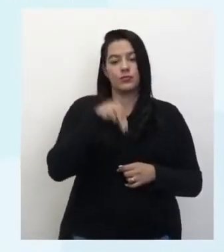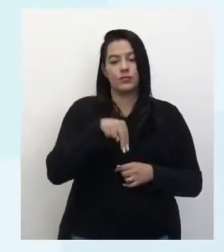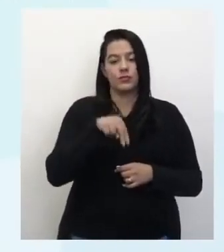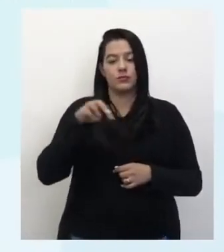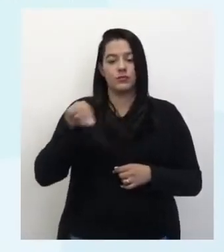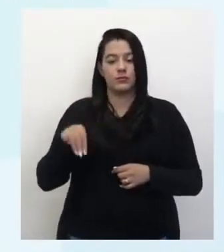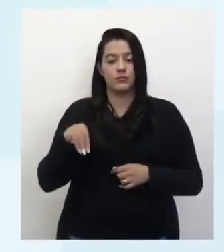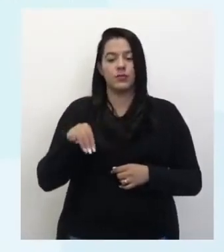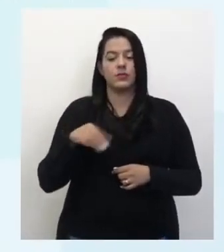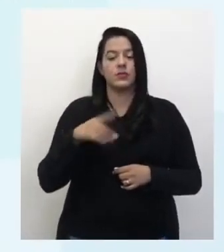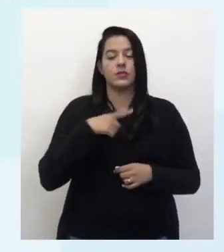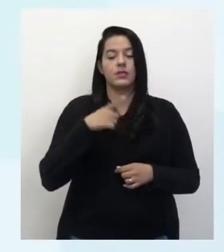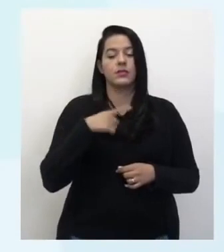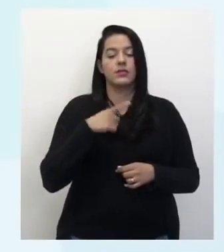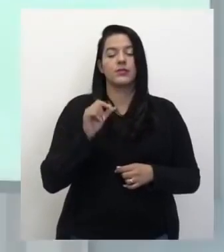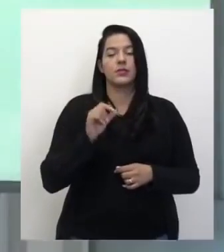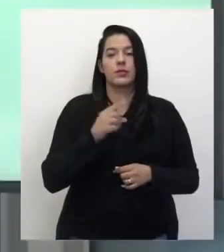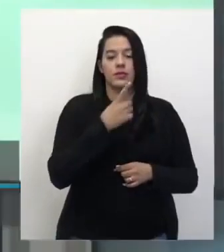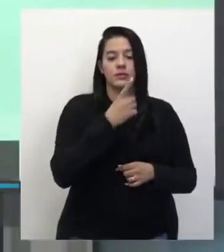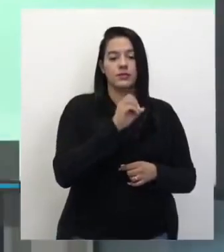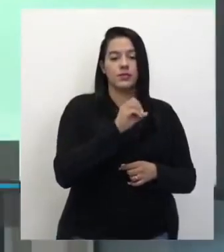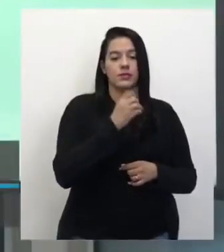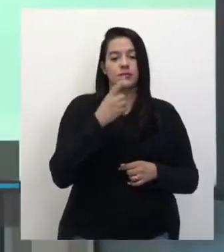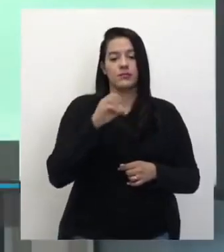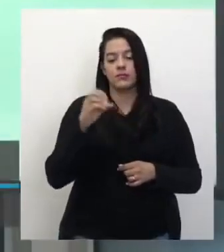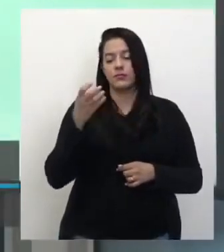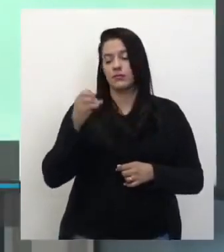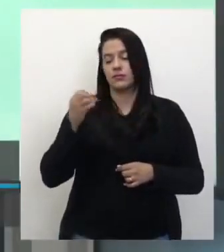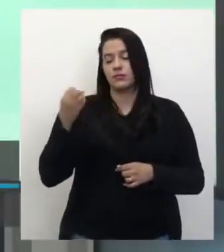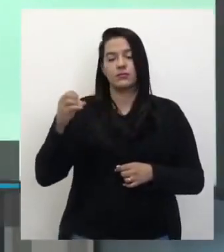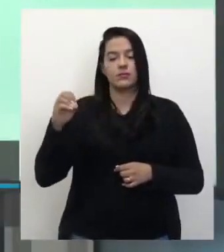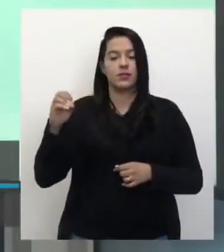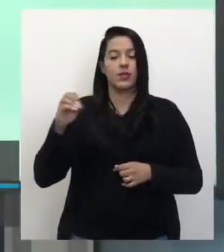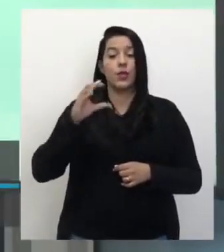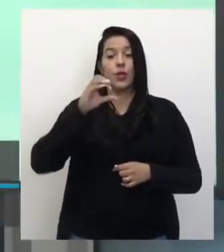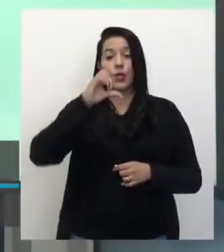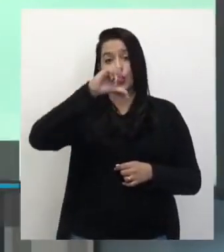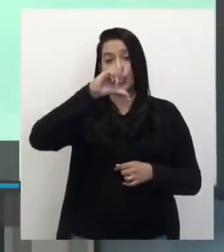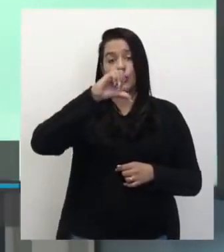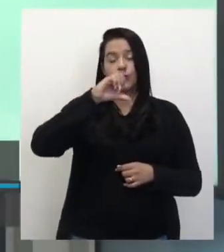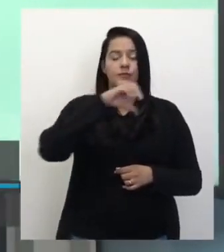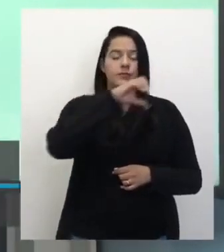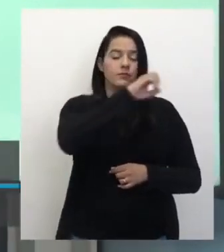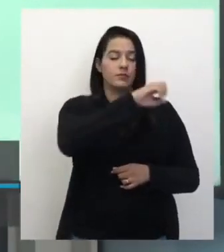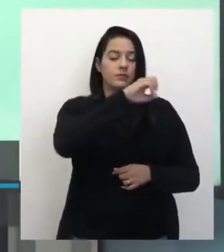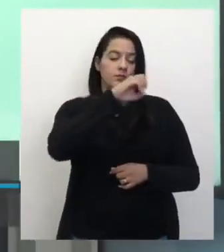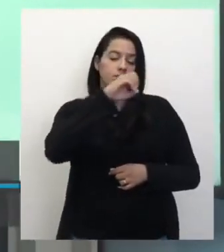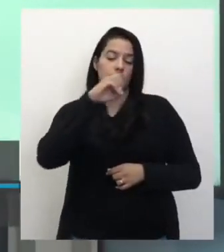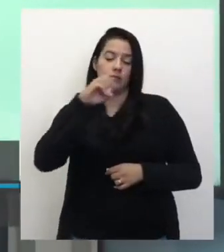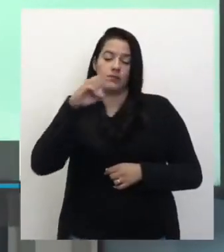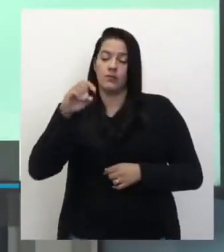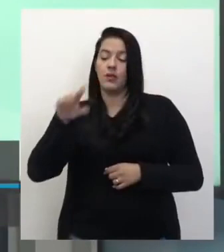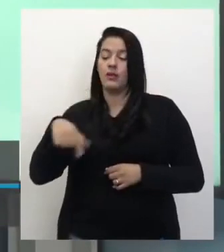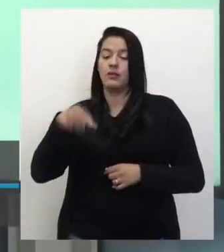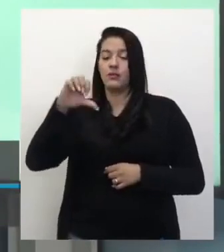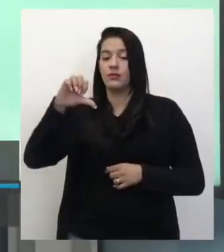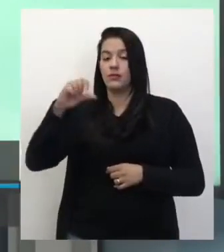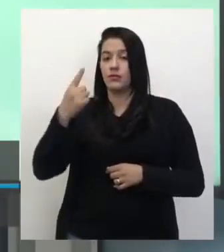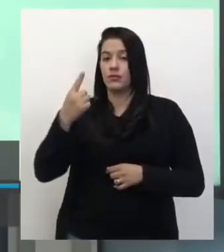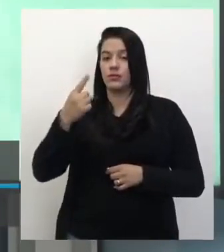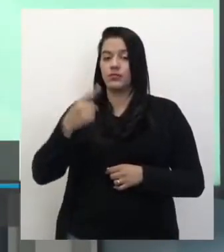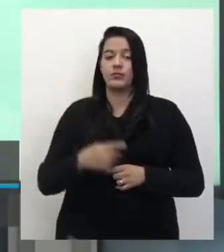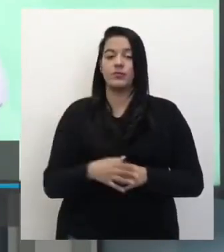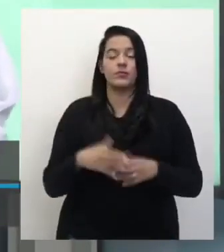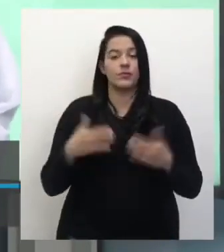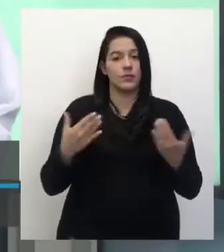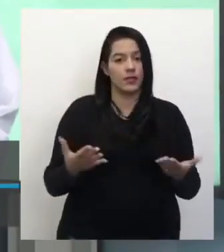já vê aí que ele tá na casa do trilhão. É 0,000, coloca 9,0 na frente do 1. Então, eu não vou entrar nesse detalhe agora também. Assim como